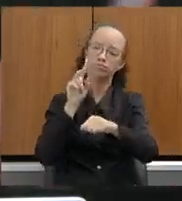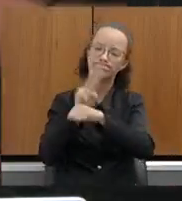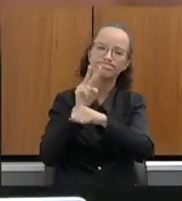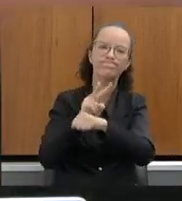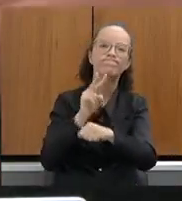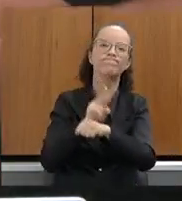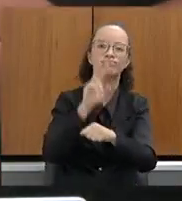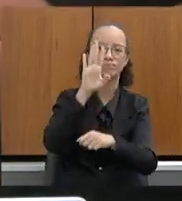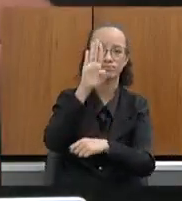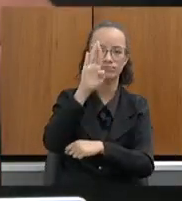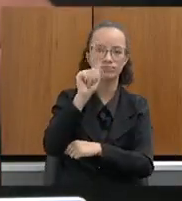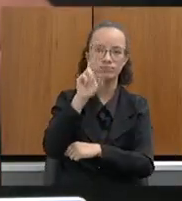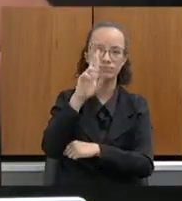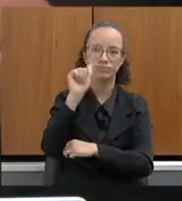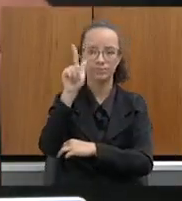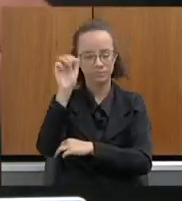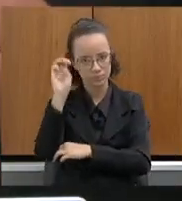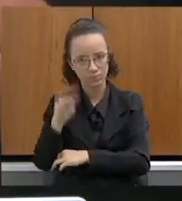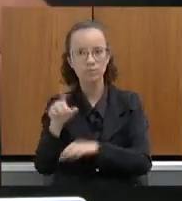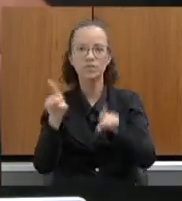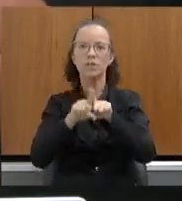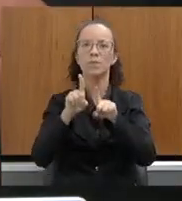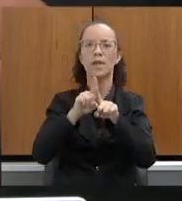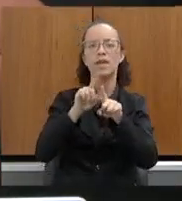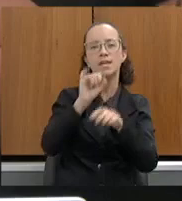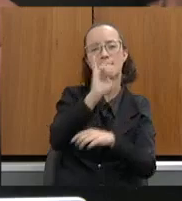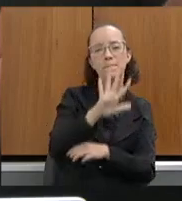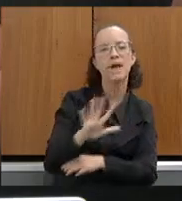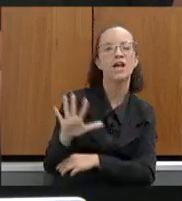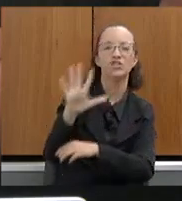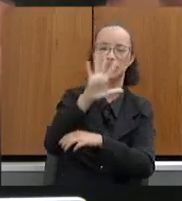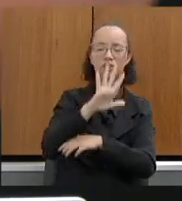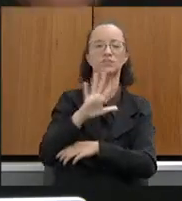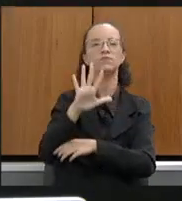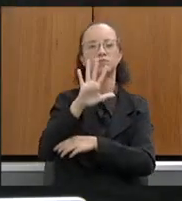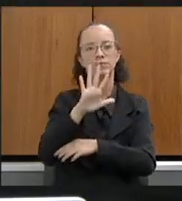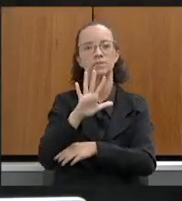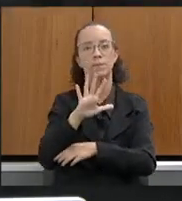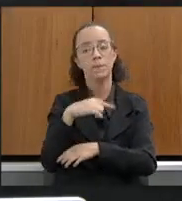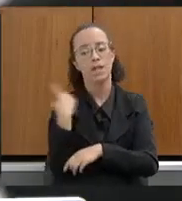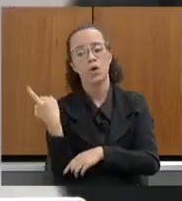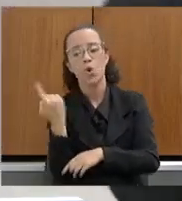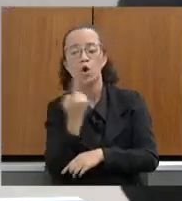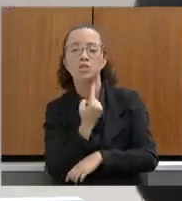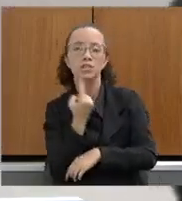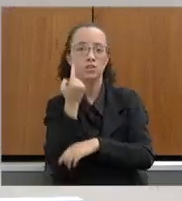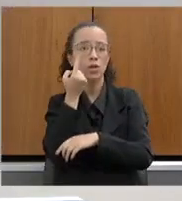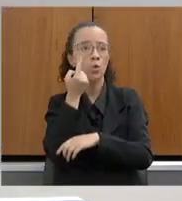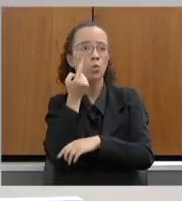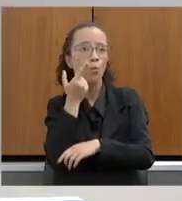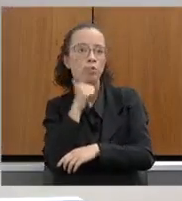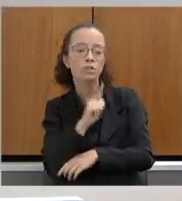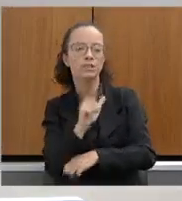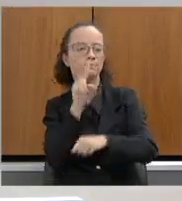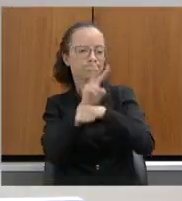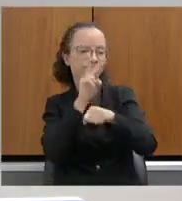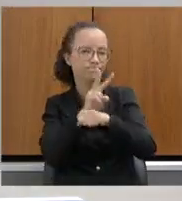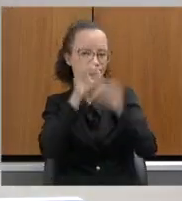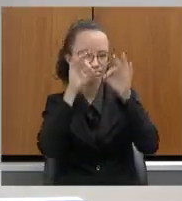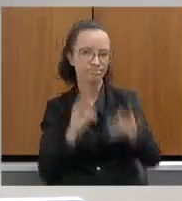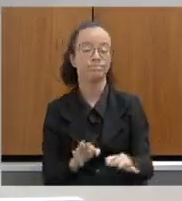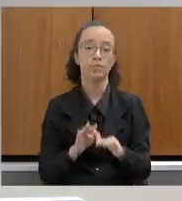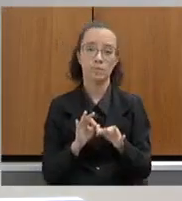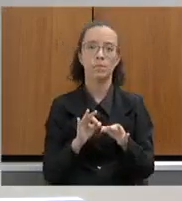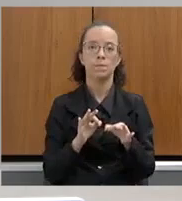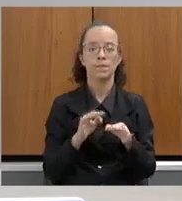barragens, um sistema que utiliza imagens satélite, para que a gente possa ter um monitoramento mais expressivo. Um outro ponto